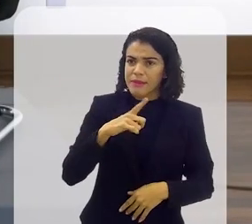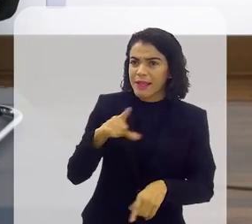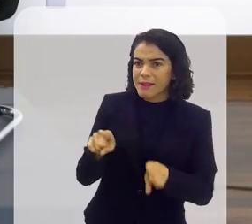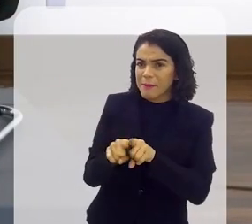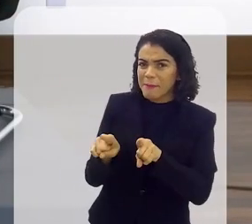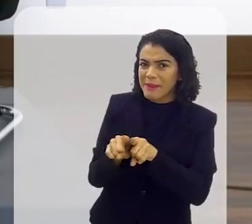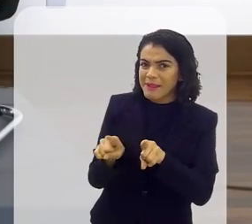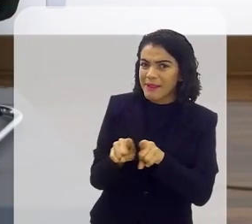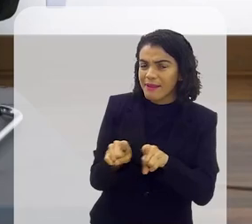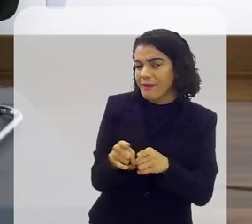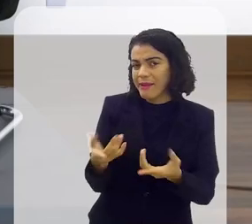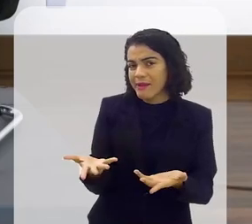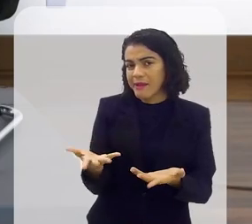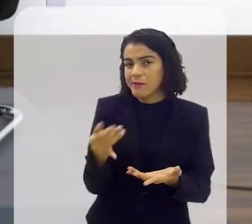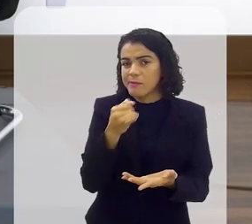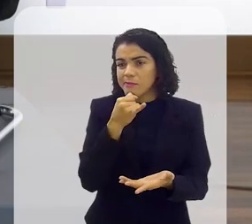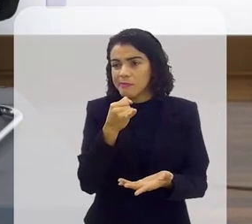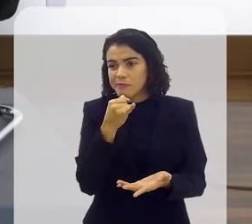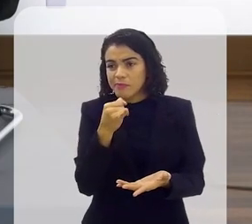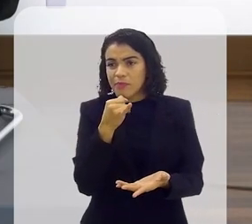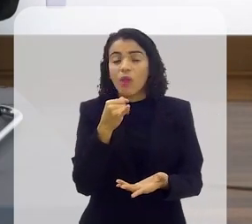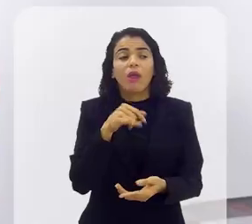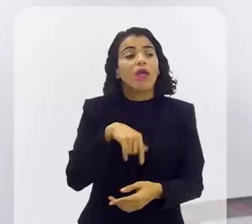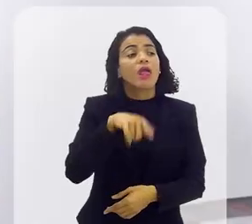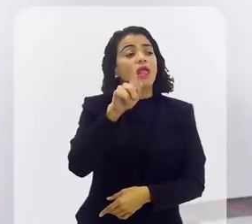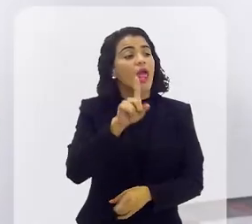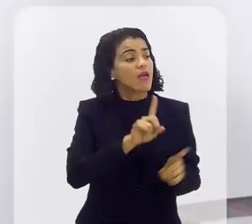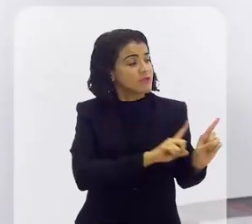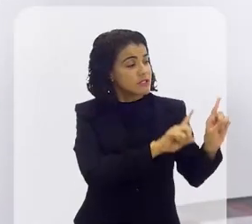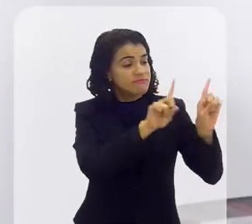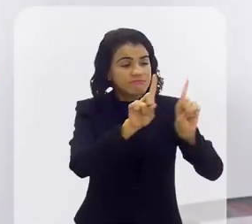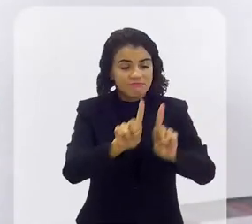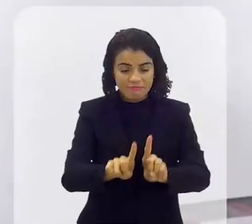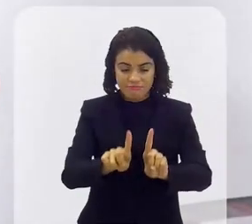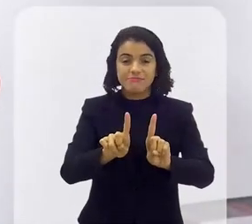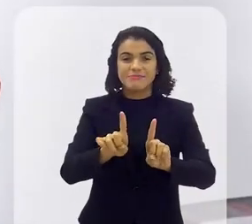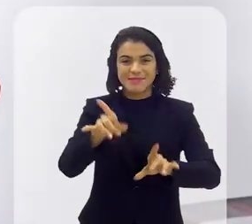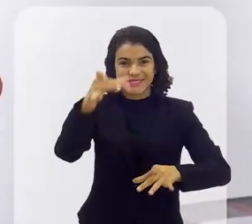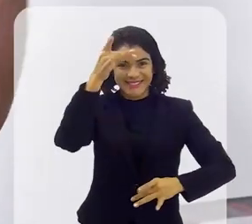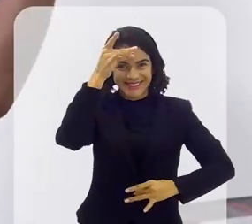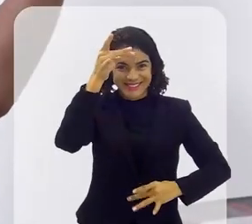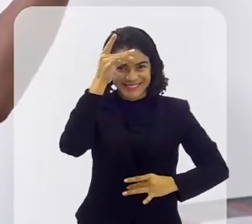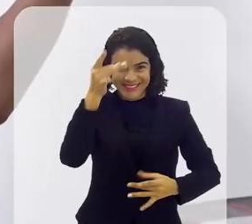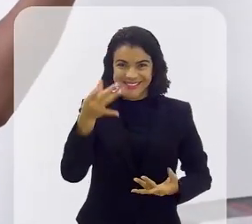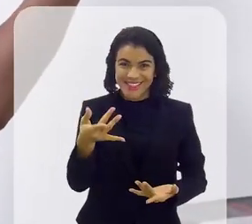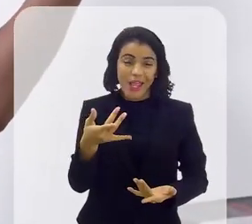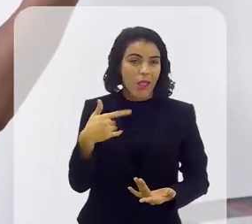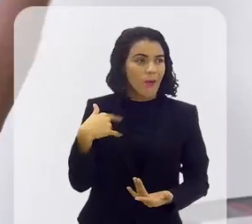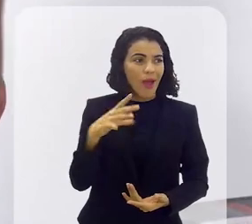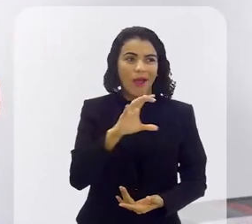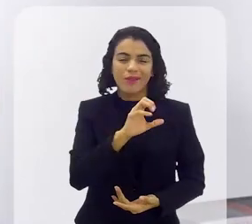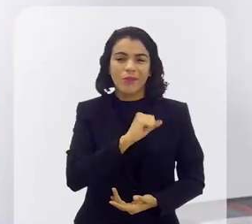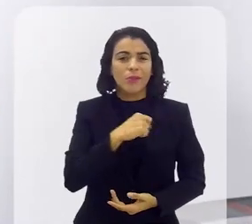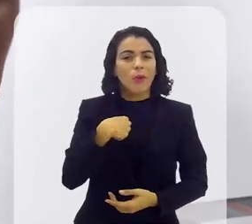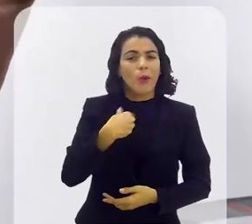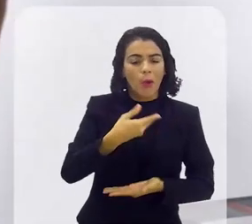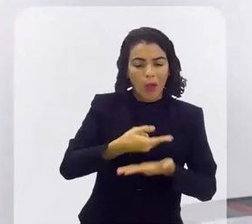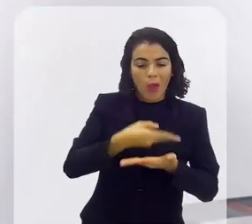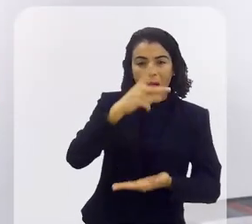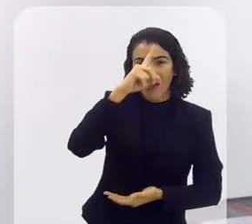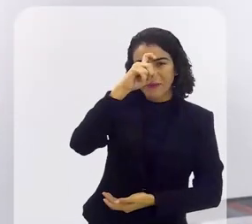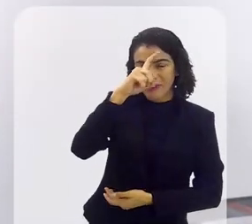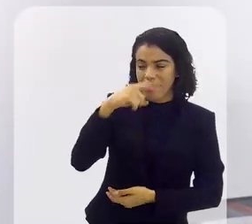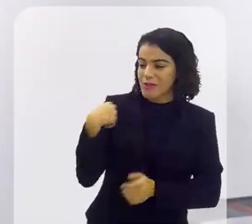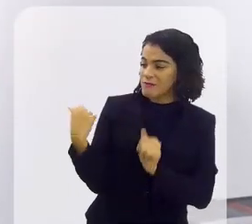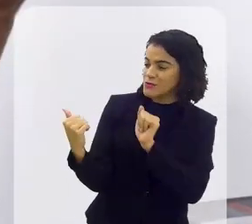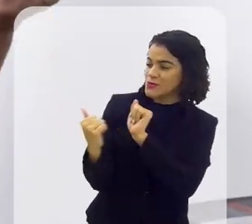forma que tem isso também né com quem você vai contra a cena você falou agora adorei